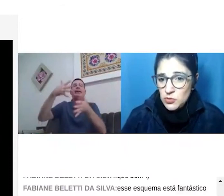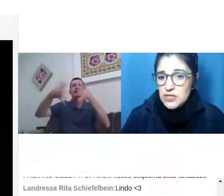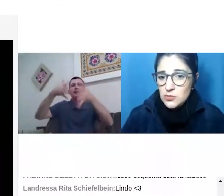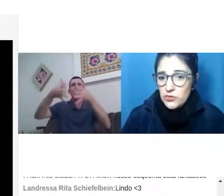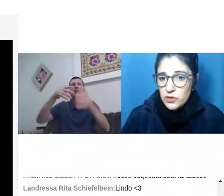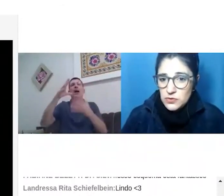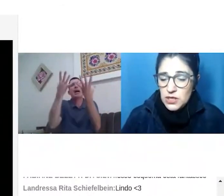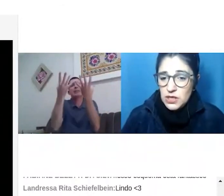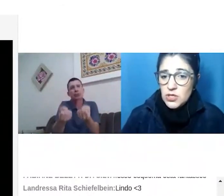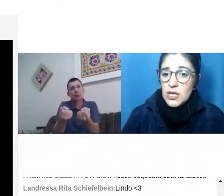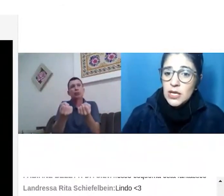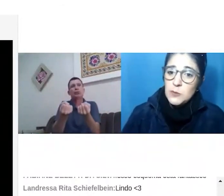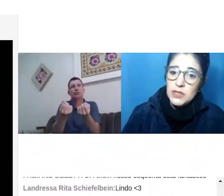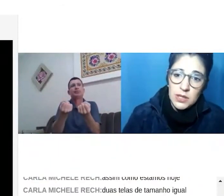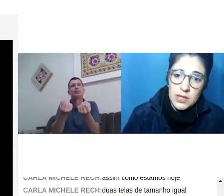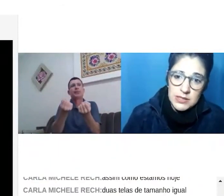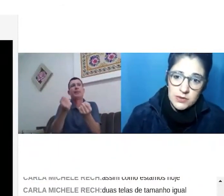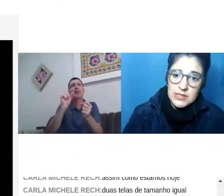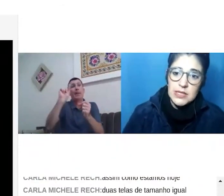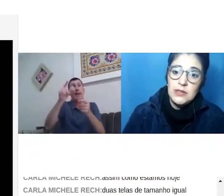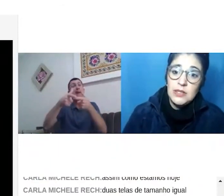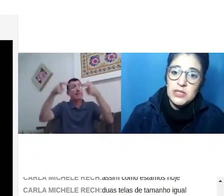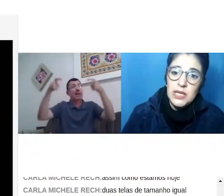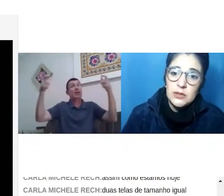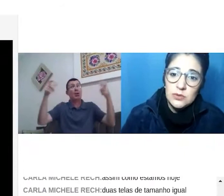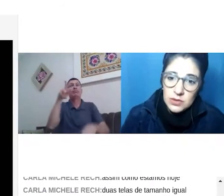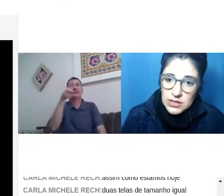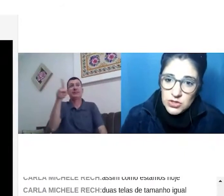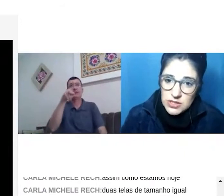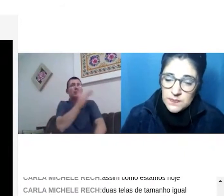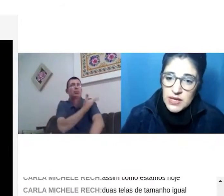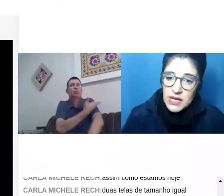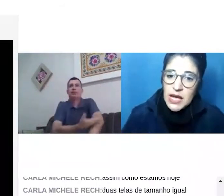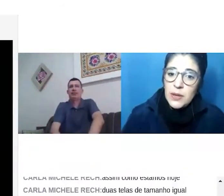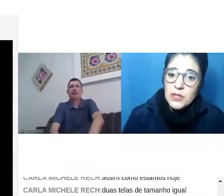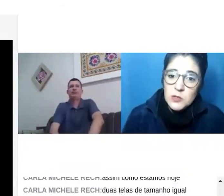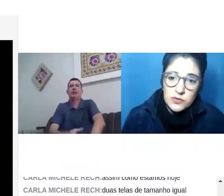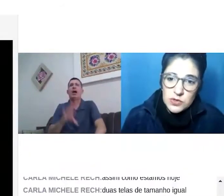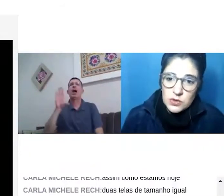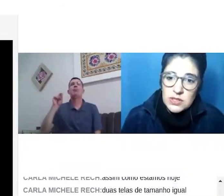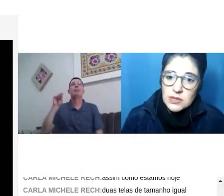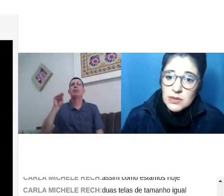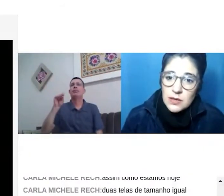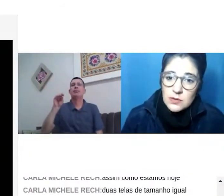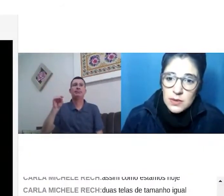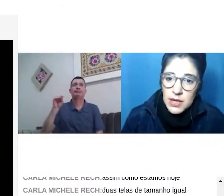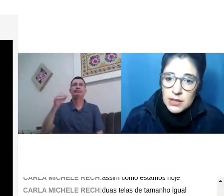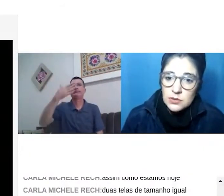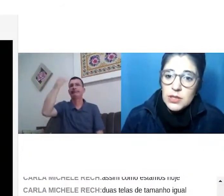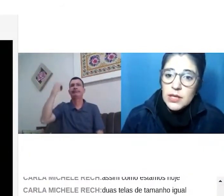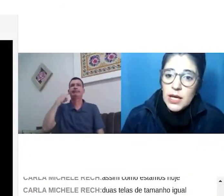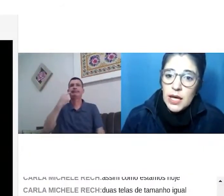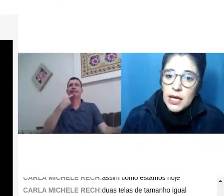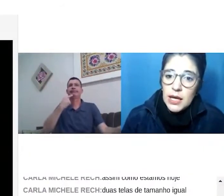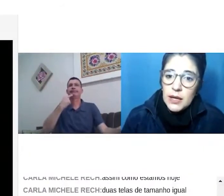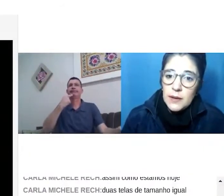de uma forma diferente respeitando a questão que está sendo interpretada tudo o que ele diz a maioria dos professores não está acostumado